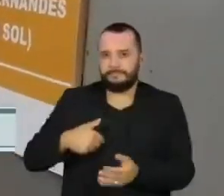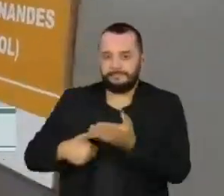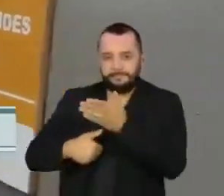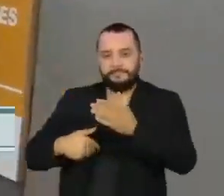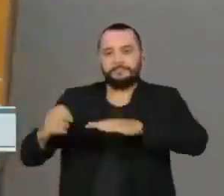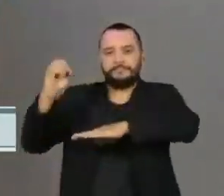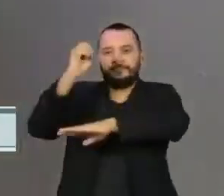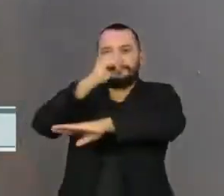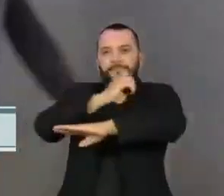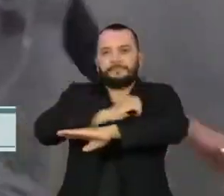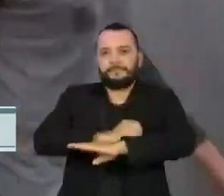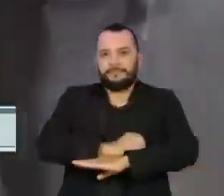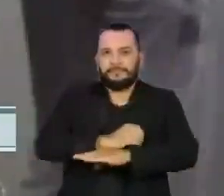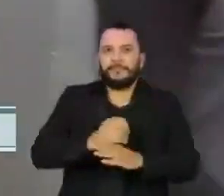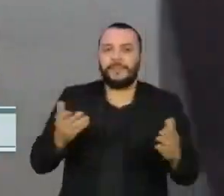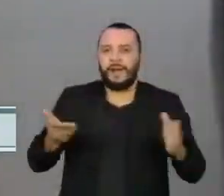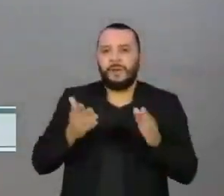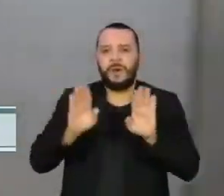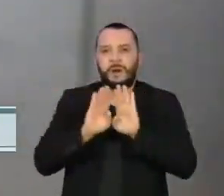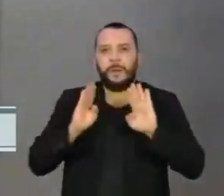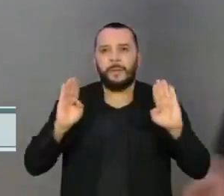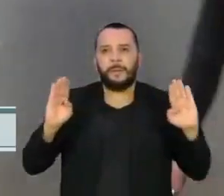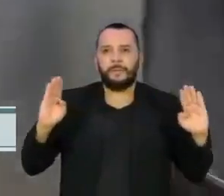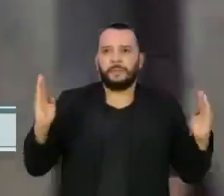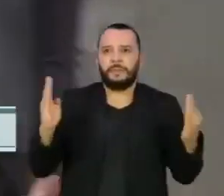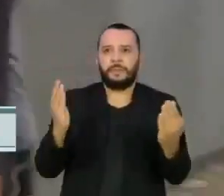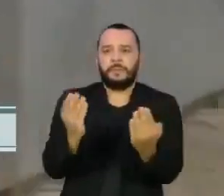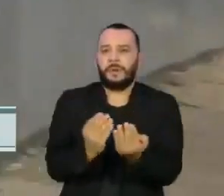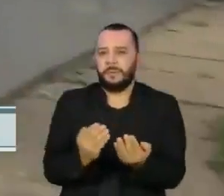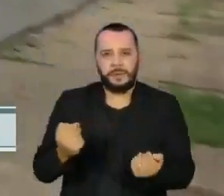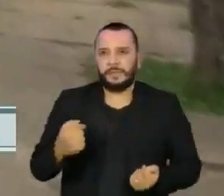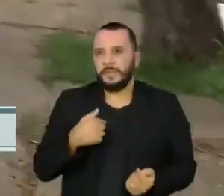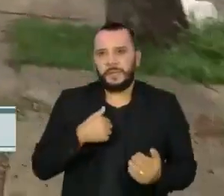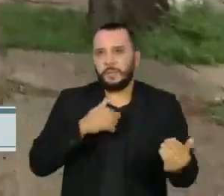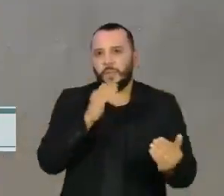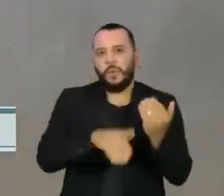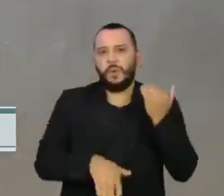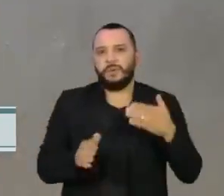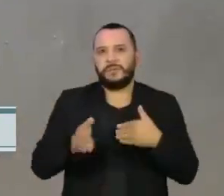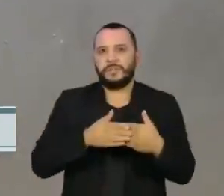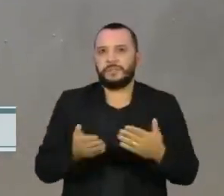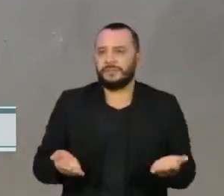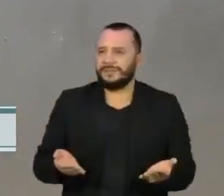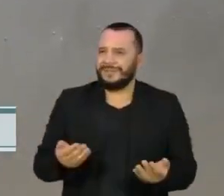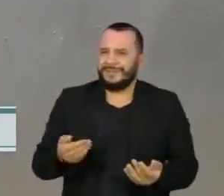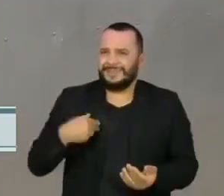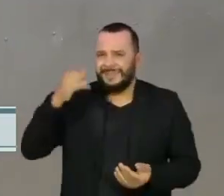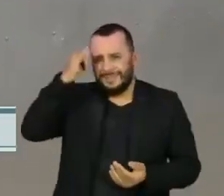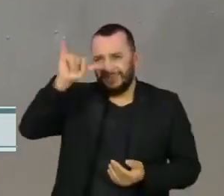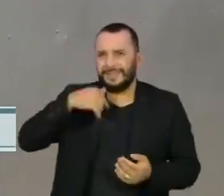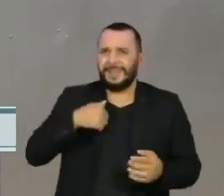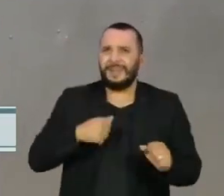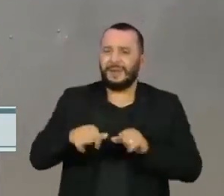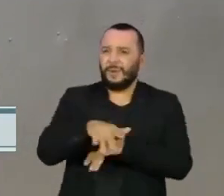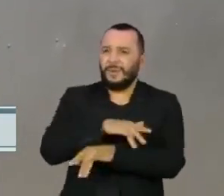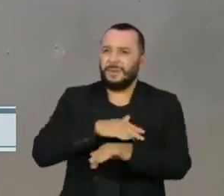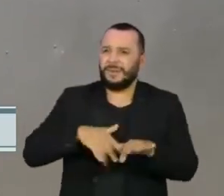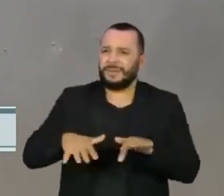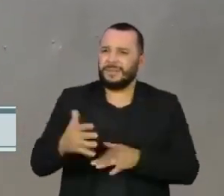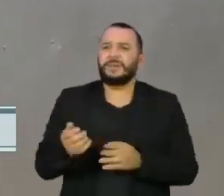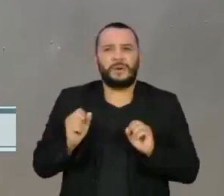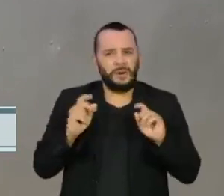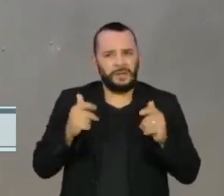a vista é diferente por causa dos tapumes. Nunca foi a favor do cercamento do local. Para evitar aglomeração teve sentido,